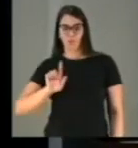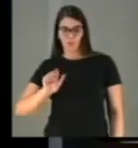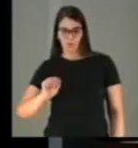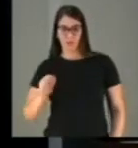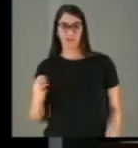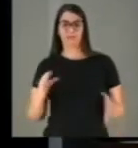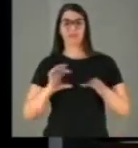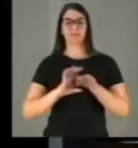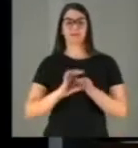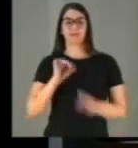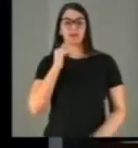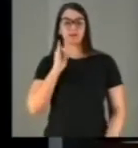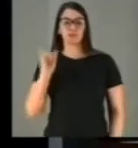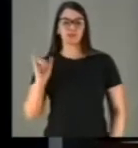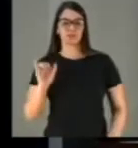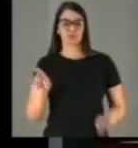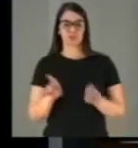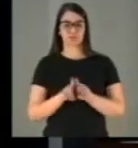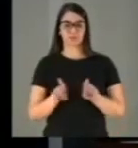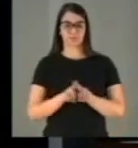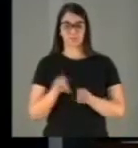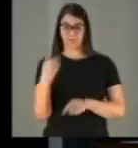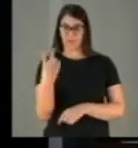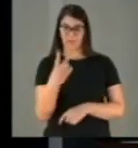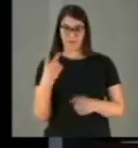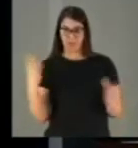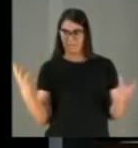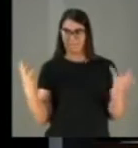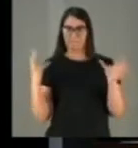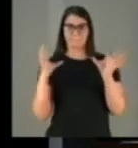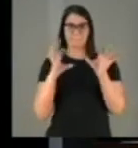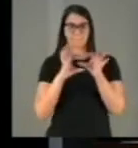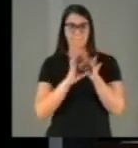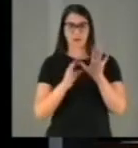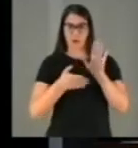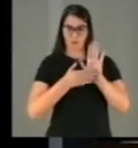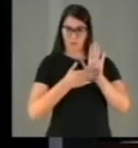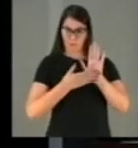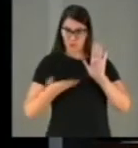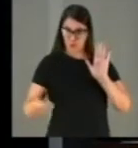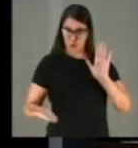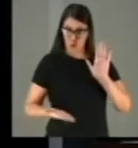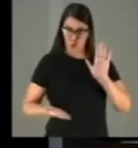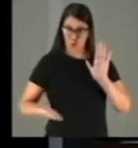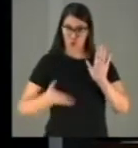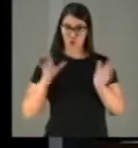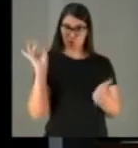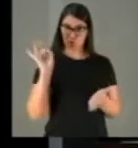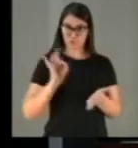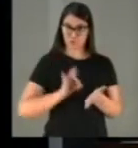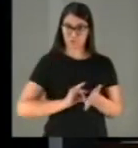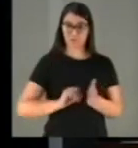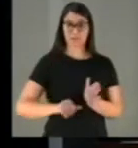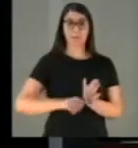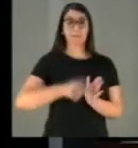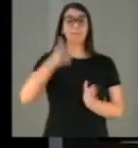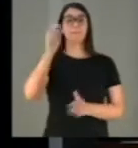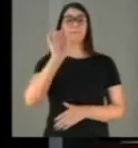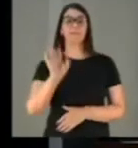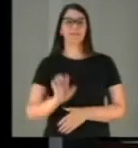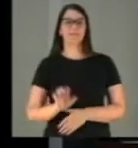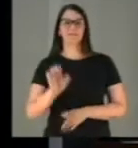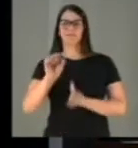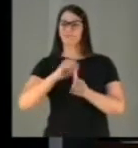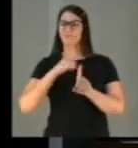energia e de transição energética. Essa fusão que nós estamos propondo aqui hoje, oficialmente, pela primeira vez, para que a